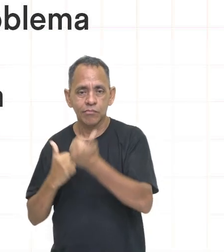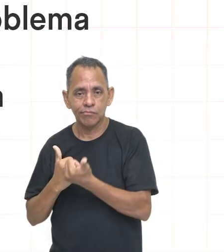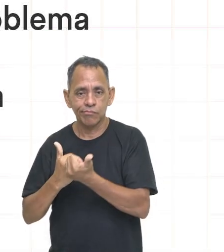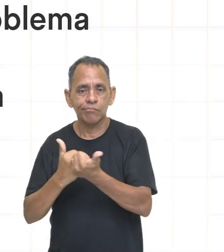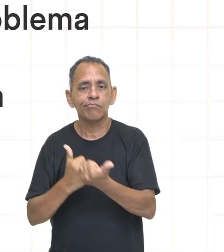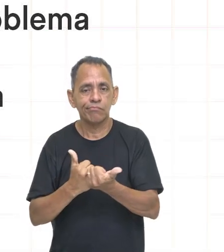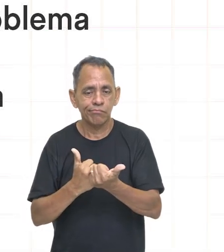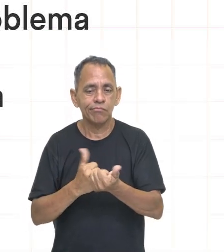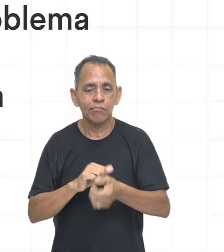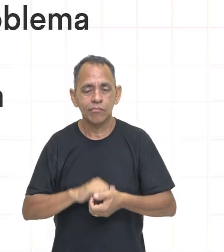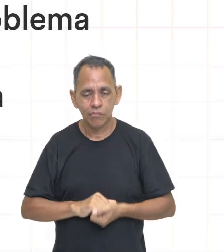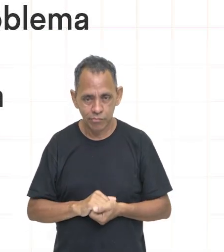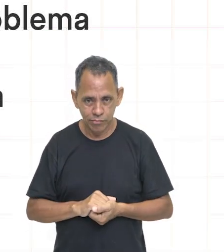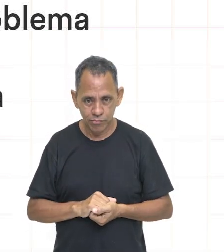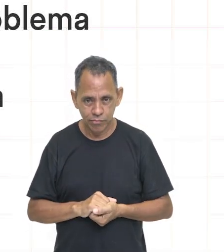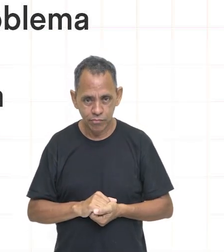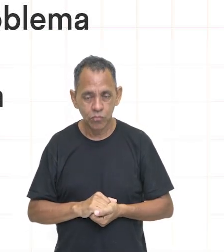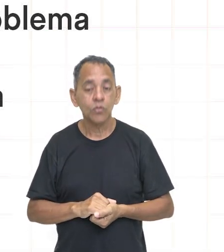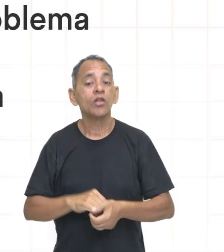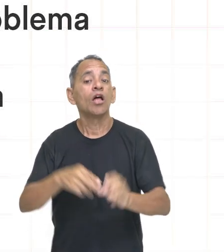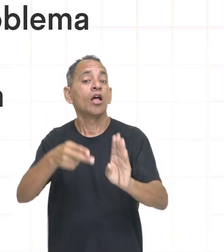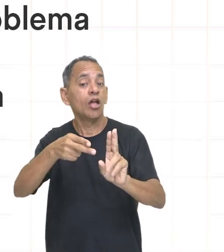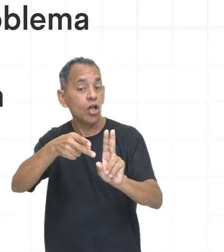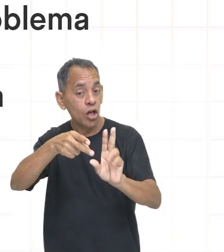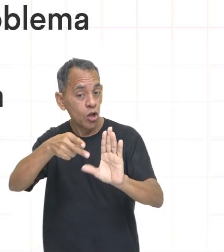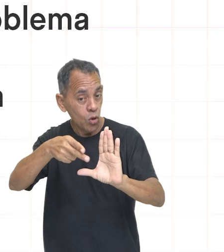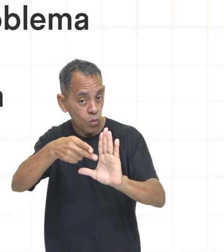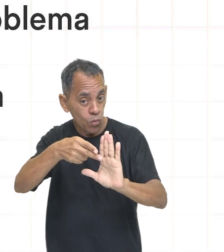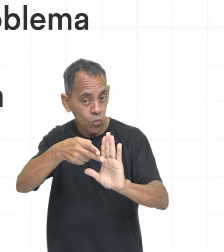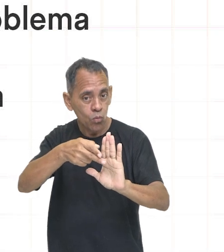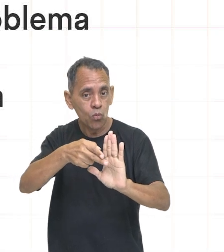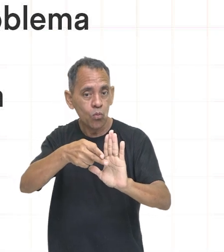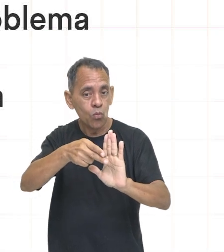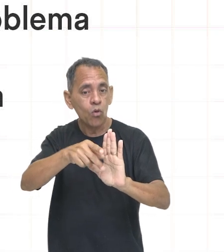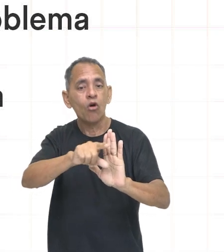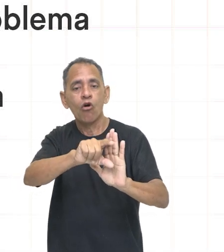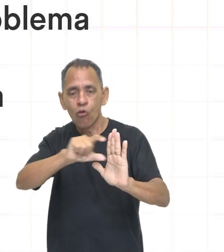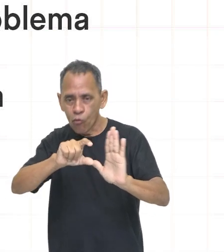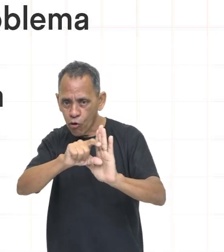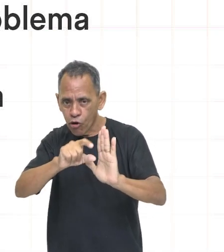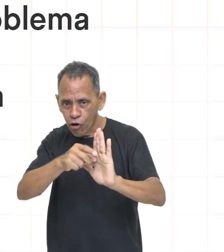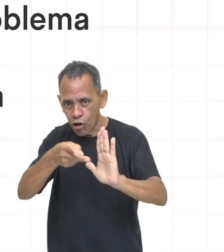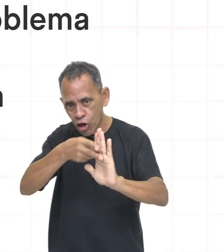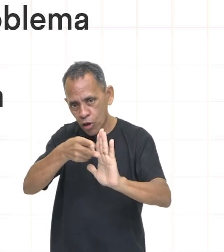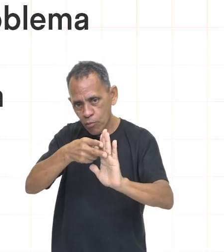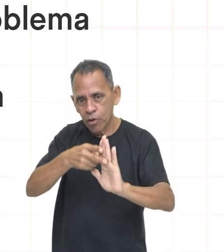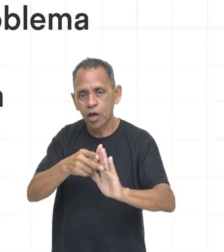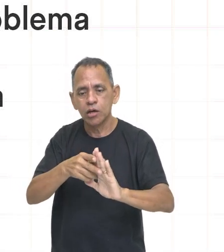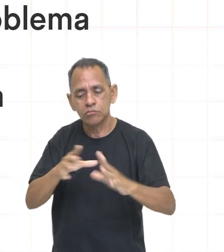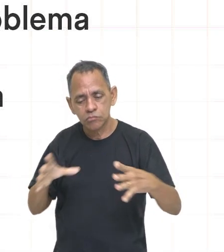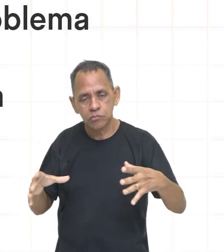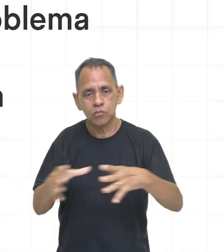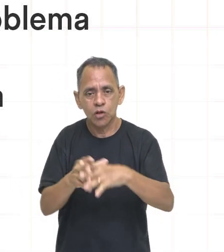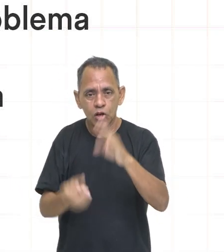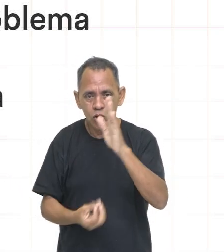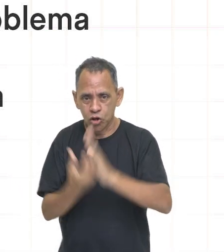oposição juntaram-se na defesa da composição de uma constituição e de uma nova da